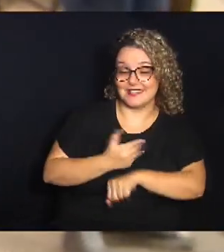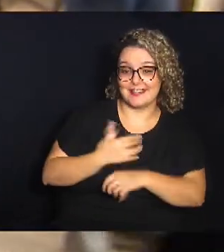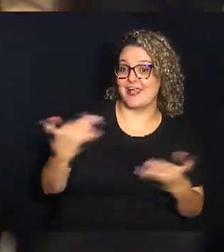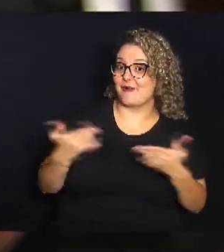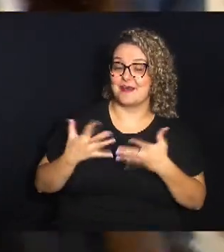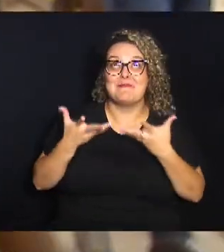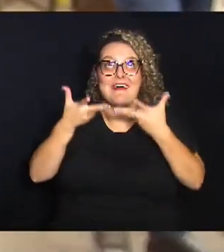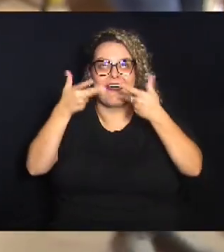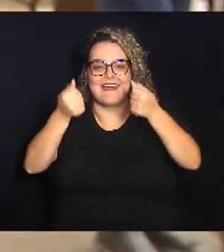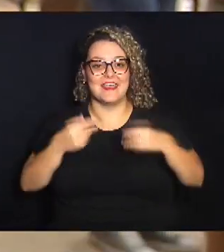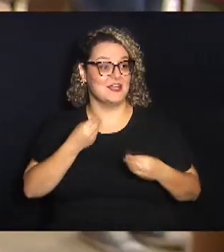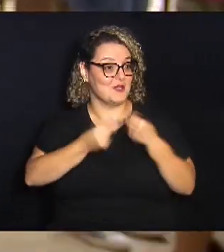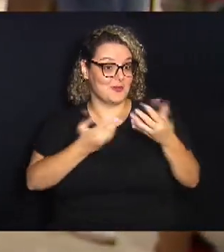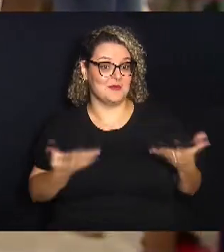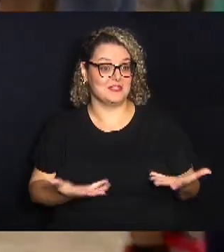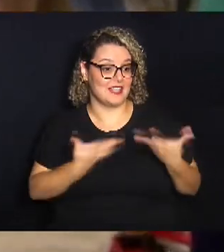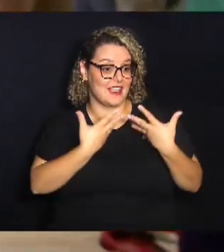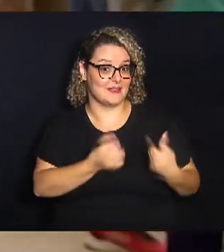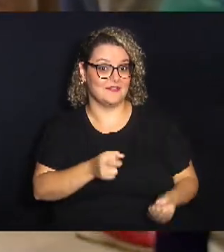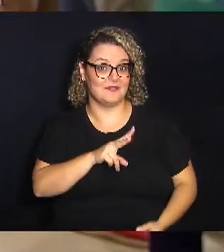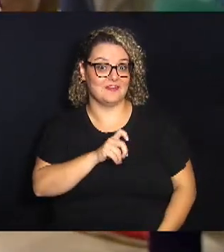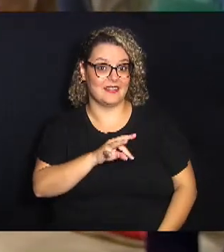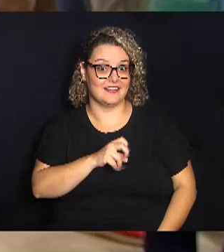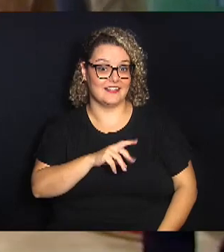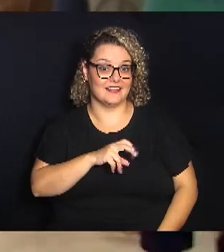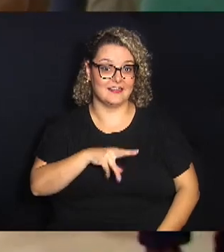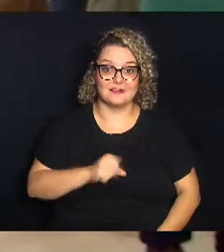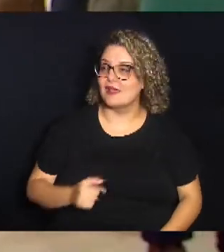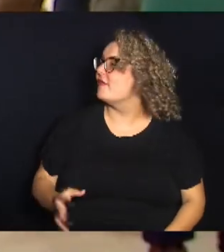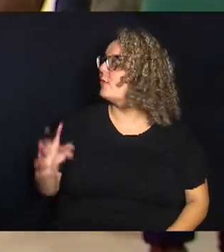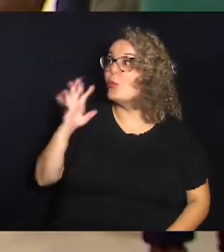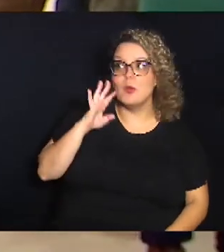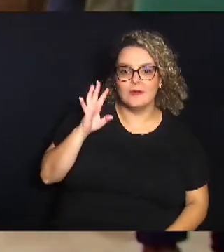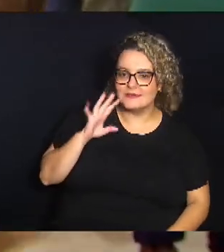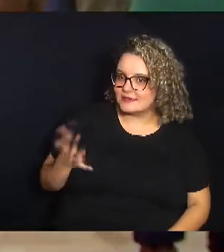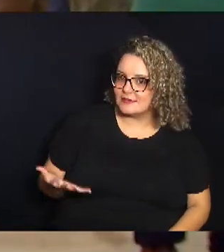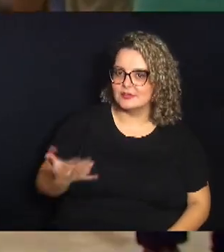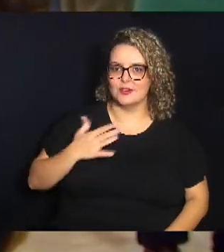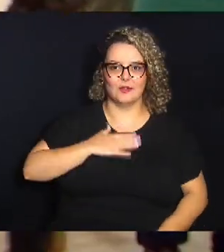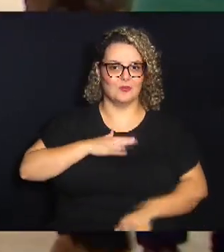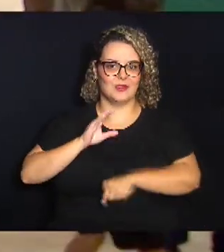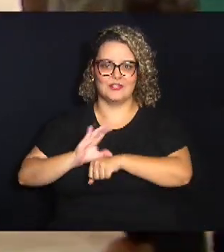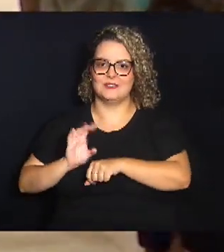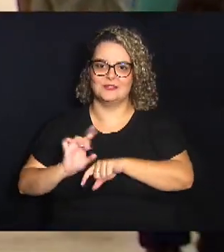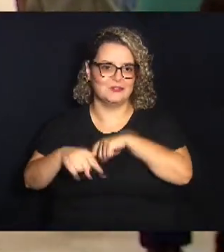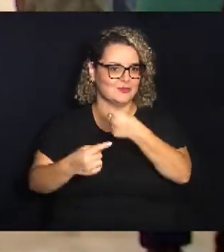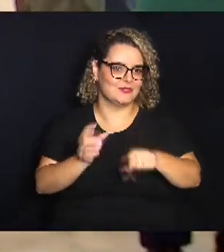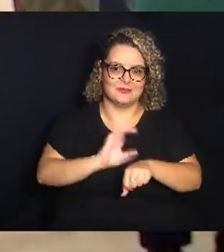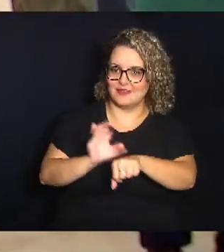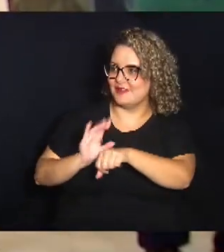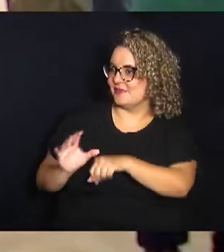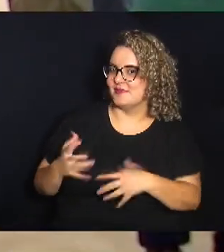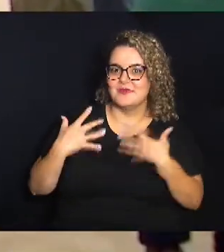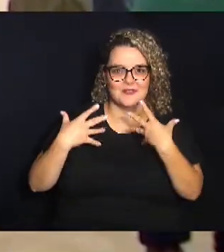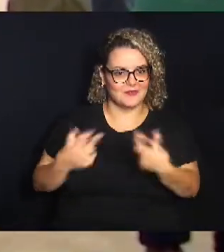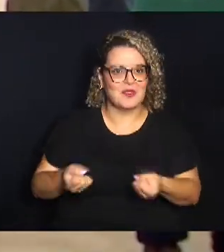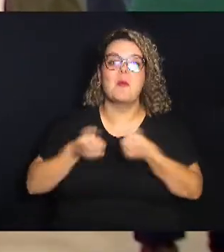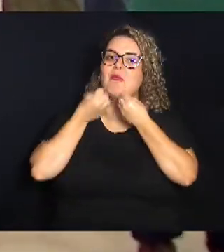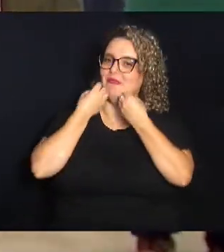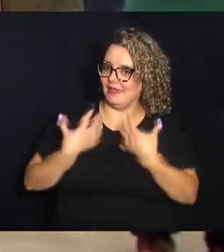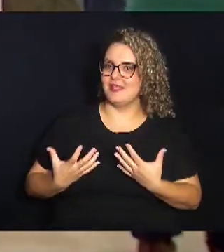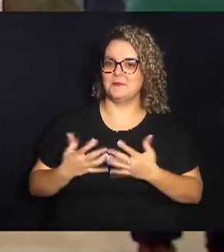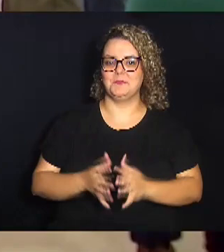foi recebida aí pelos veteranos? Cara, foi muito legal, pessoal tanto do meu curso, quanto dos outros cursos, recebiam um todo muito, muito bem.